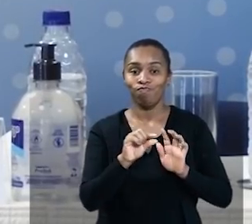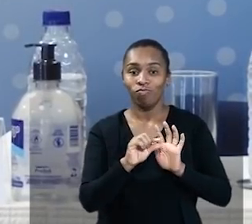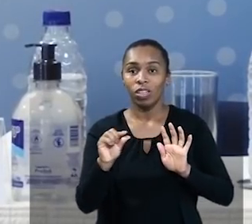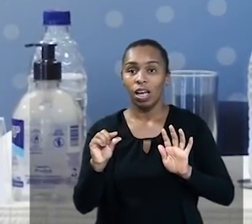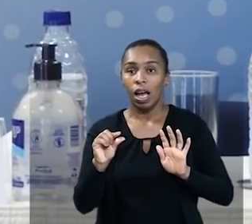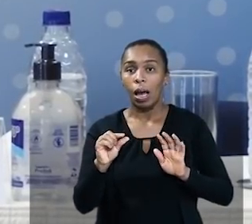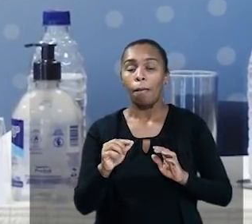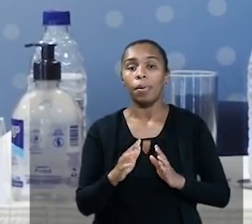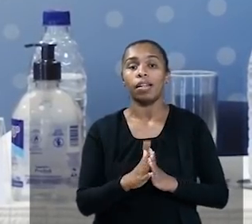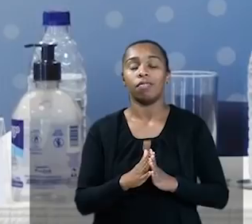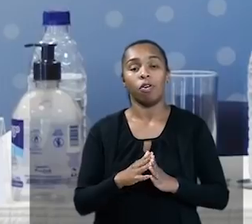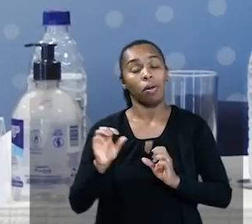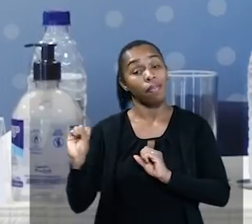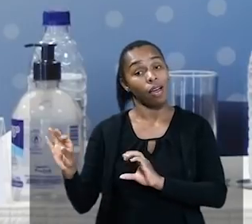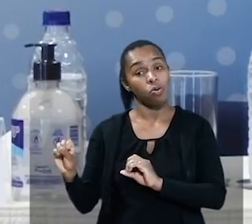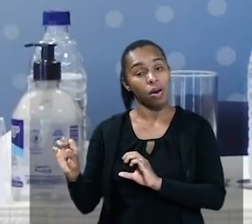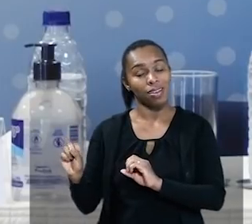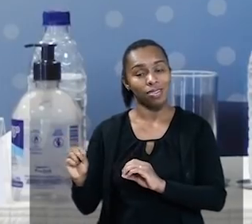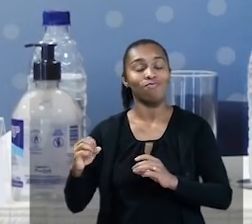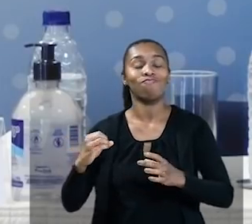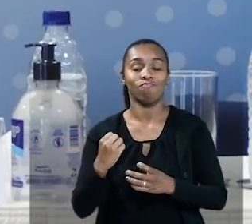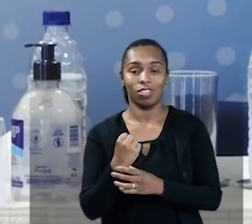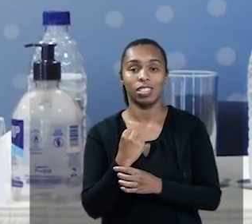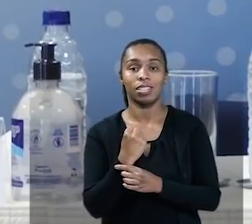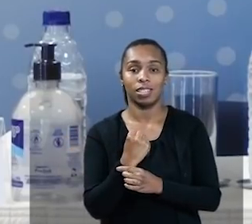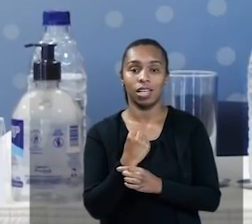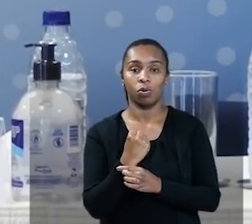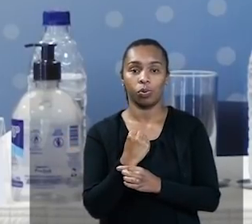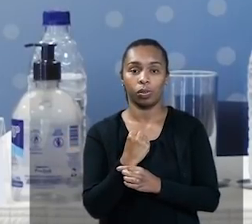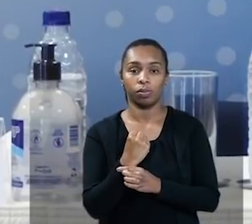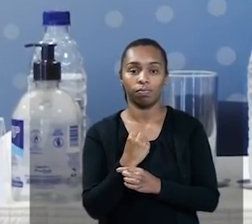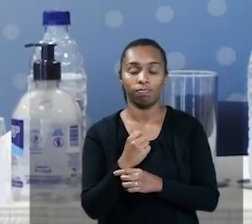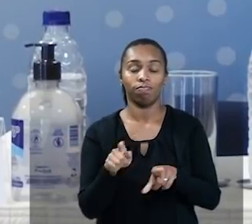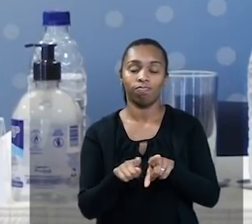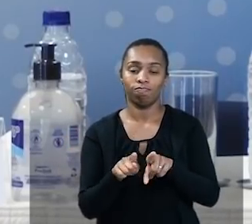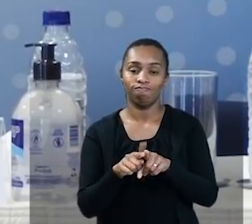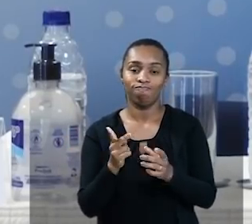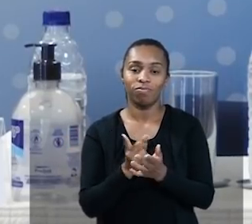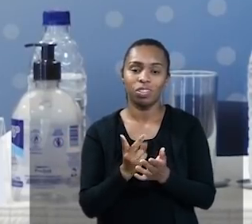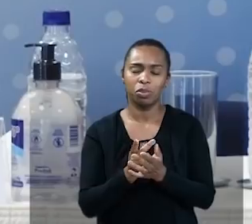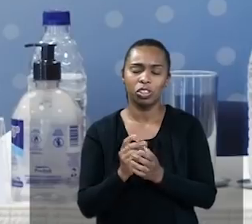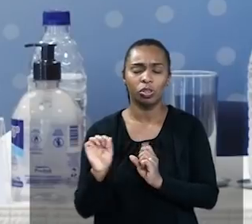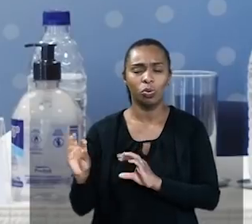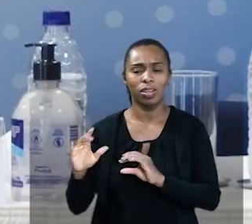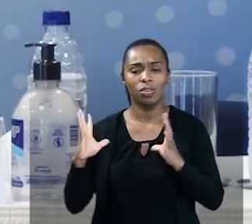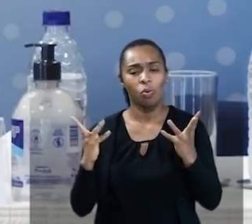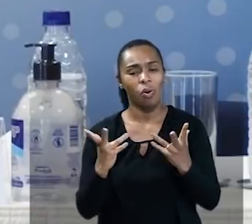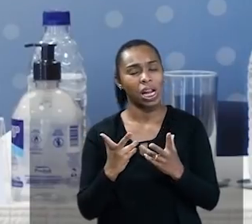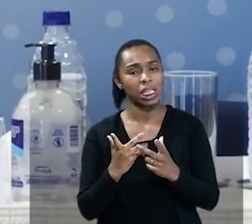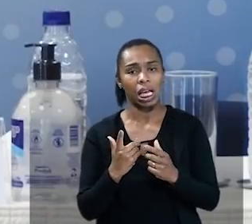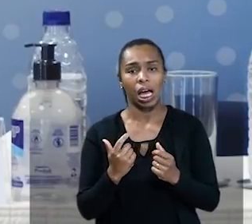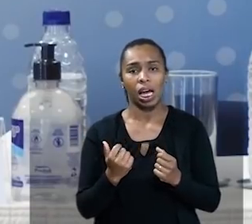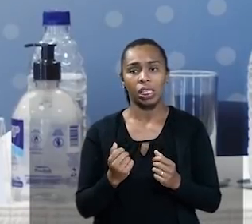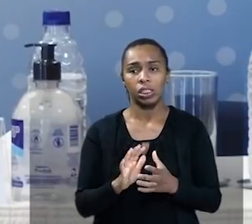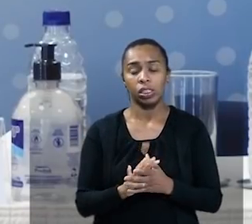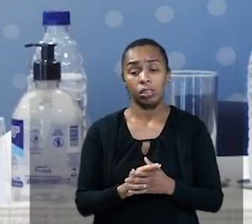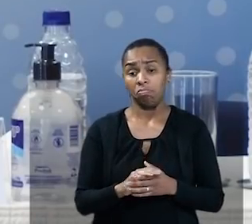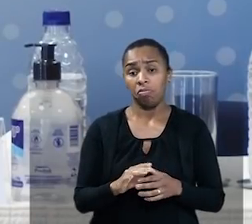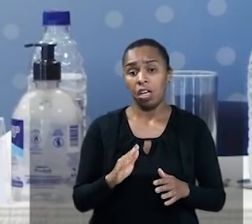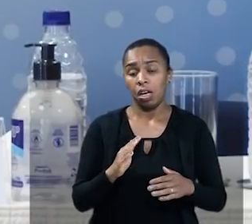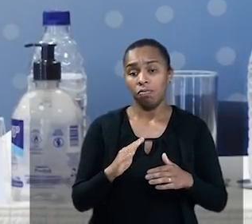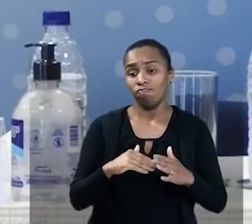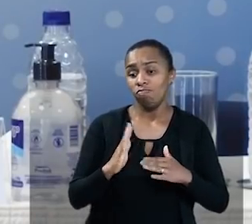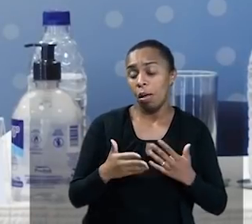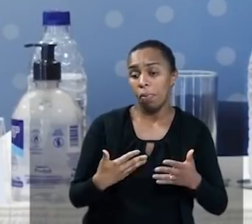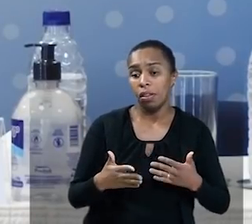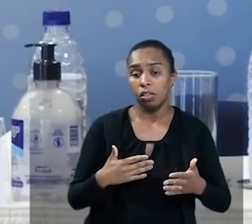as nossas plataformas para a educação possam ser seguras, elas possam permitir uma educação de qualidade, independente